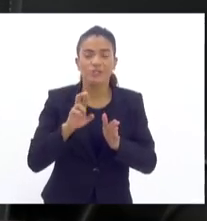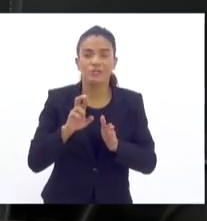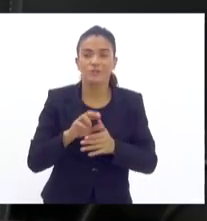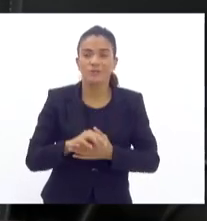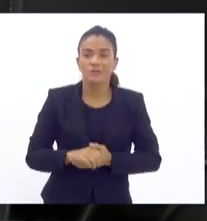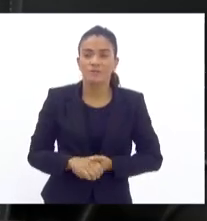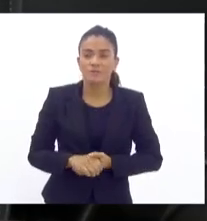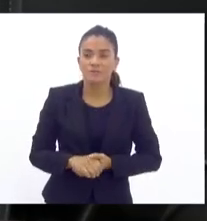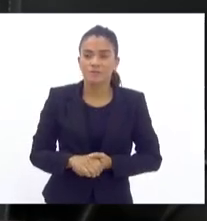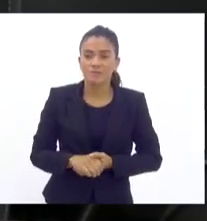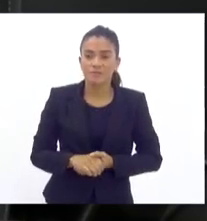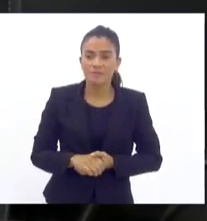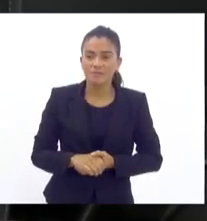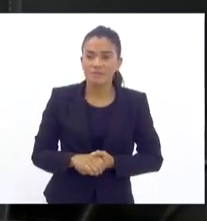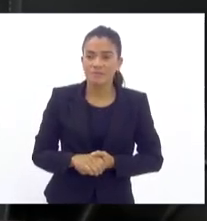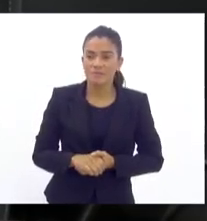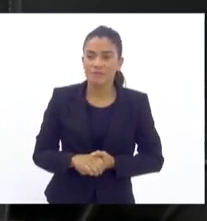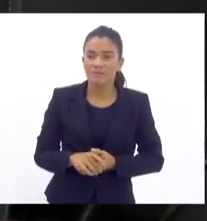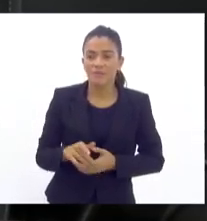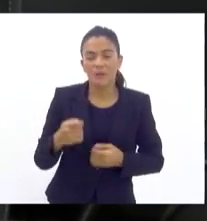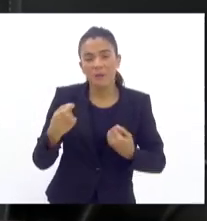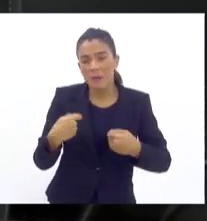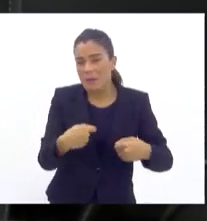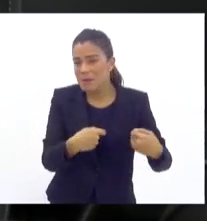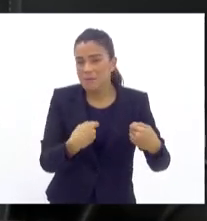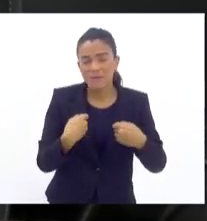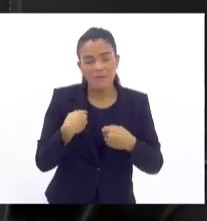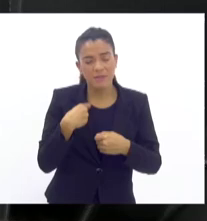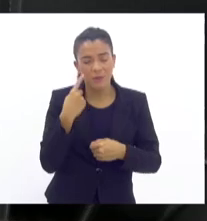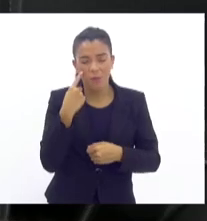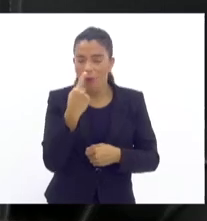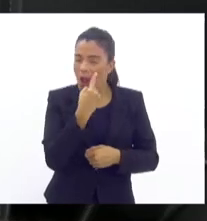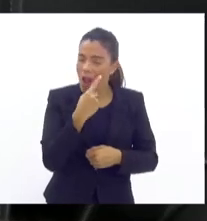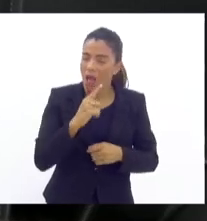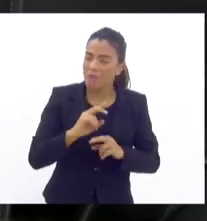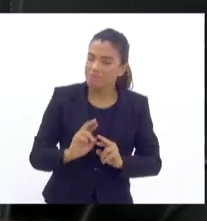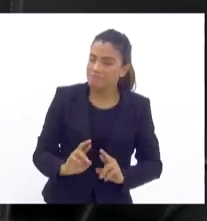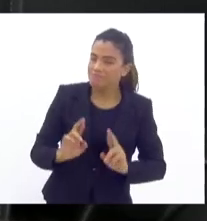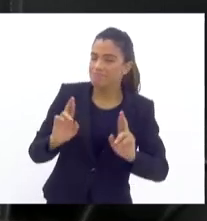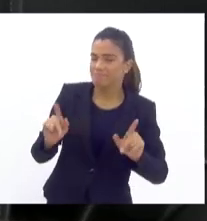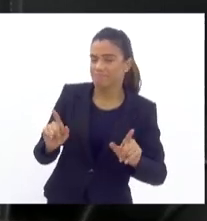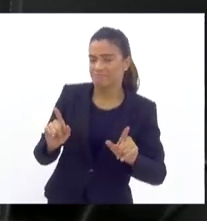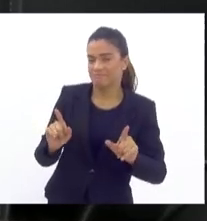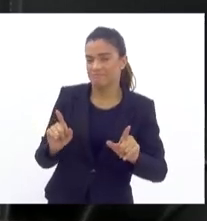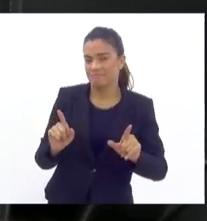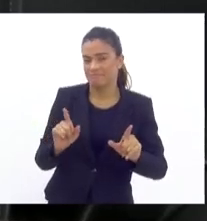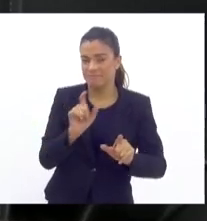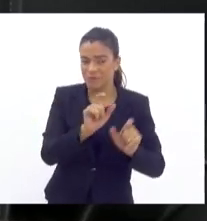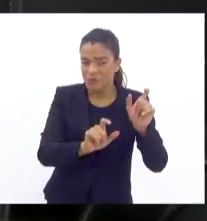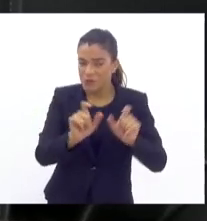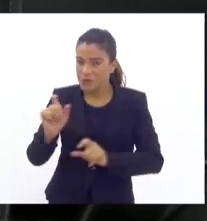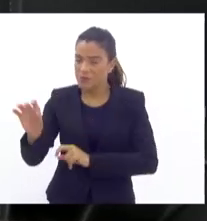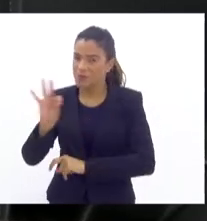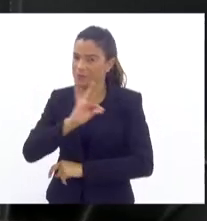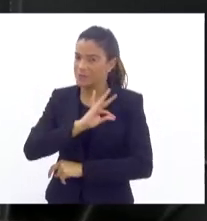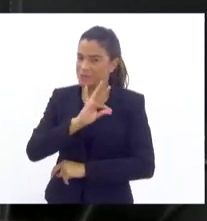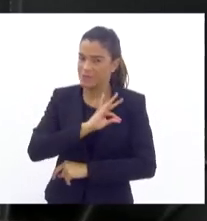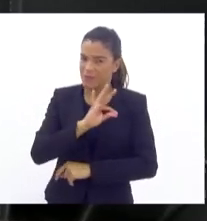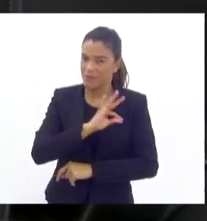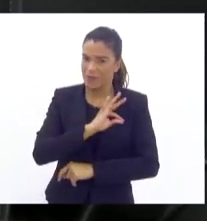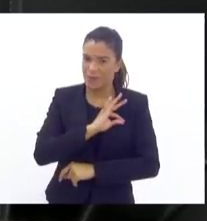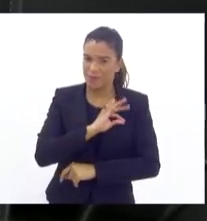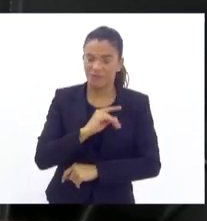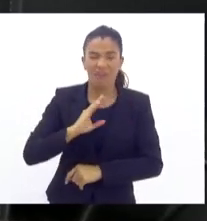mas tem que se olhar com um carinho, olhar diferenciado pelo que os nossos policiais passam. Os nossos policiais hoje estão